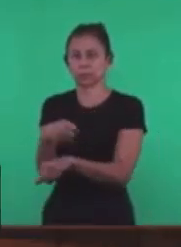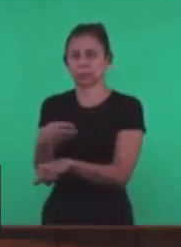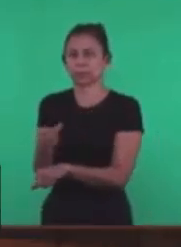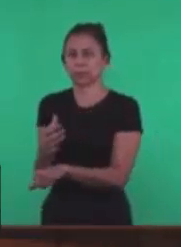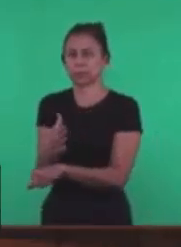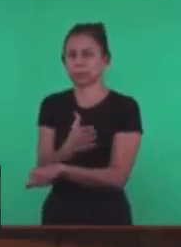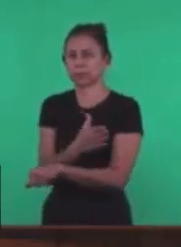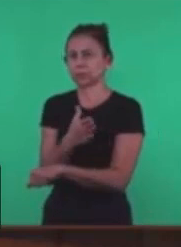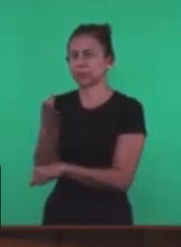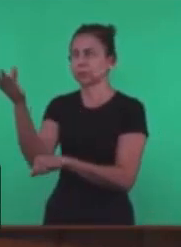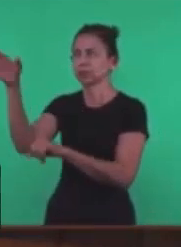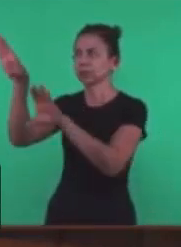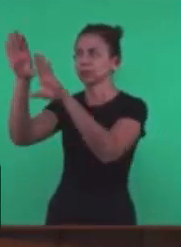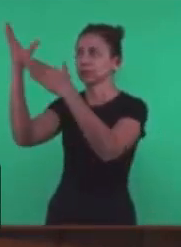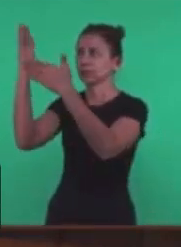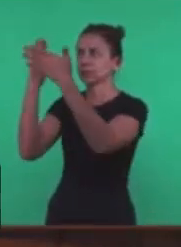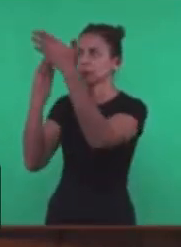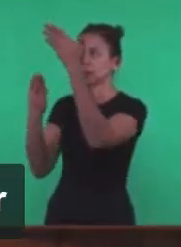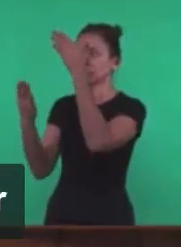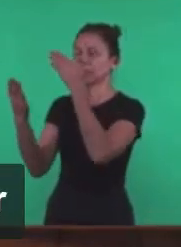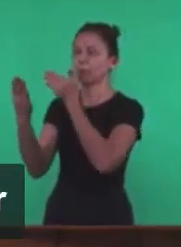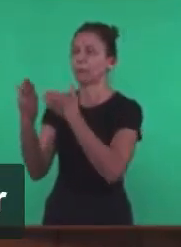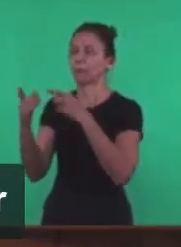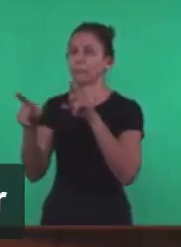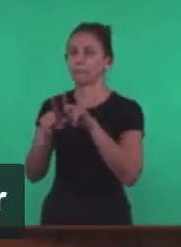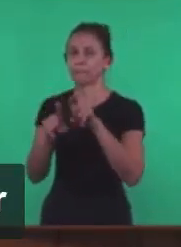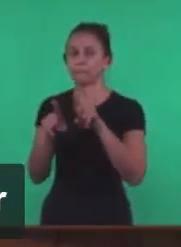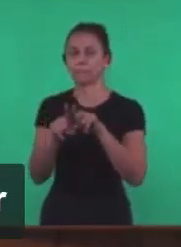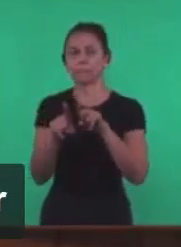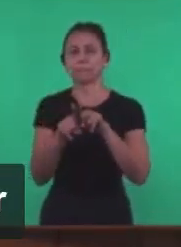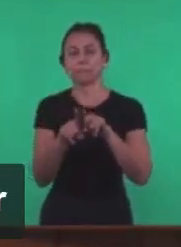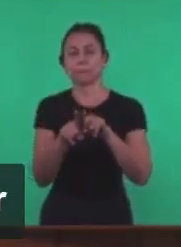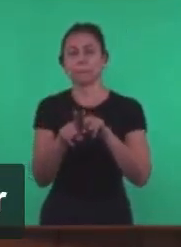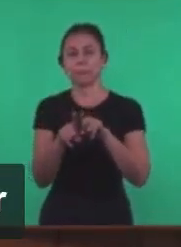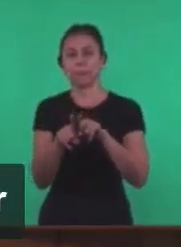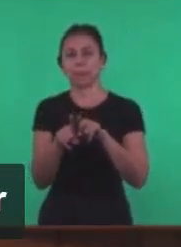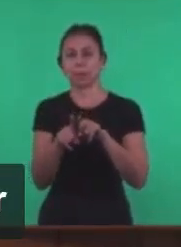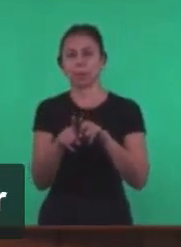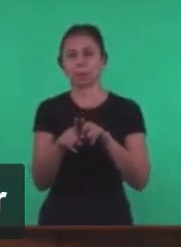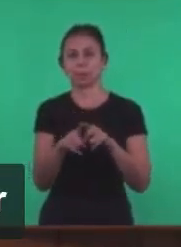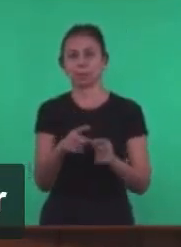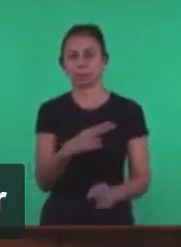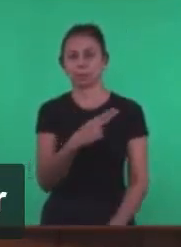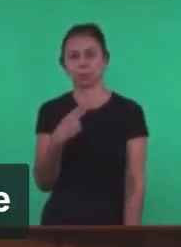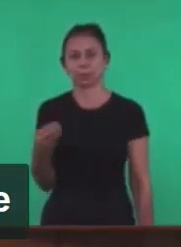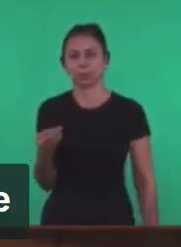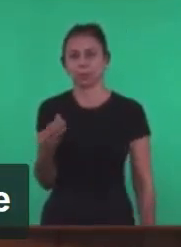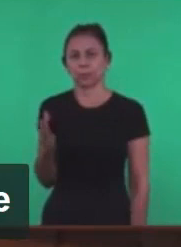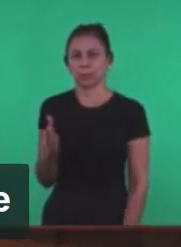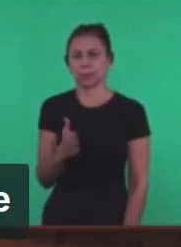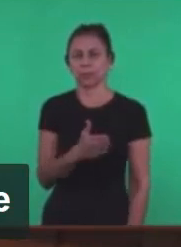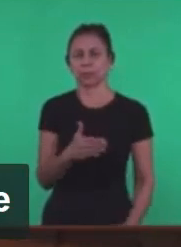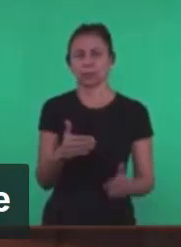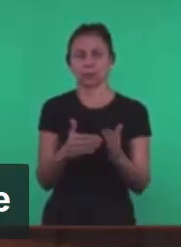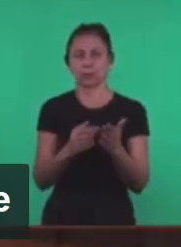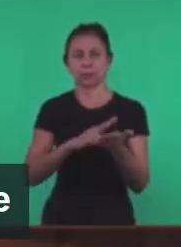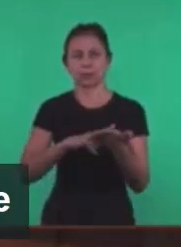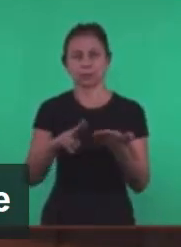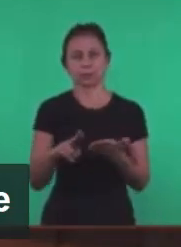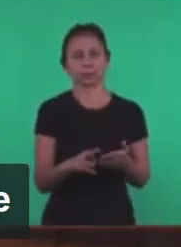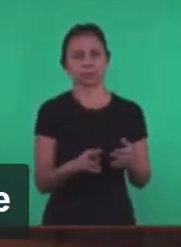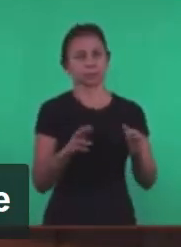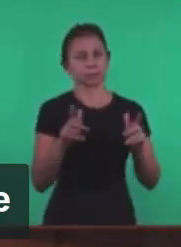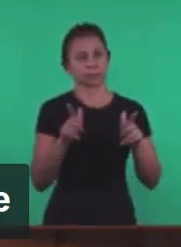desce Do céu Do meu Deus E também O meu novo nome Vamos à última Carta Laodiceia Capítulo